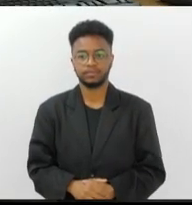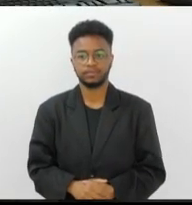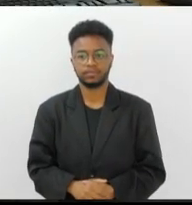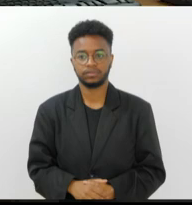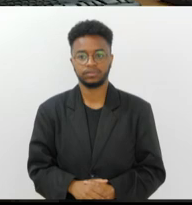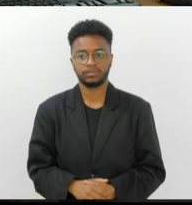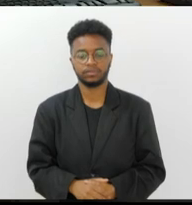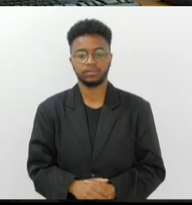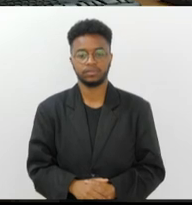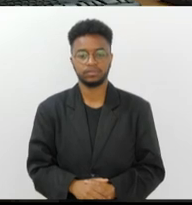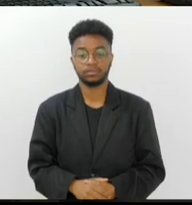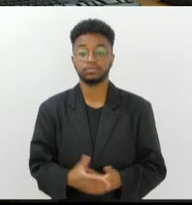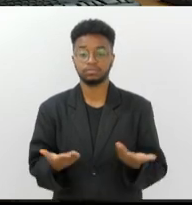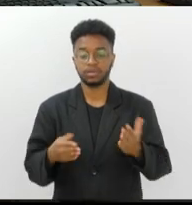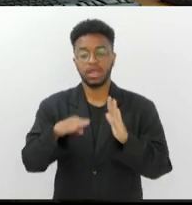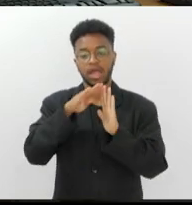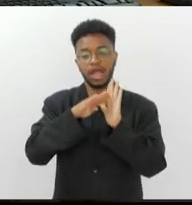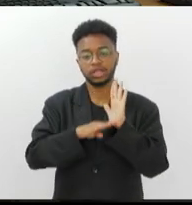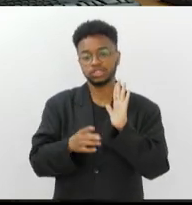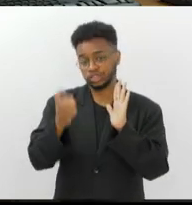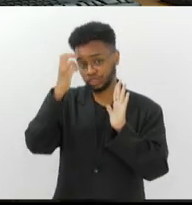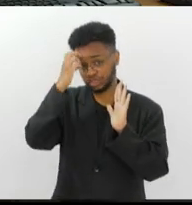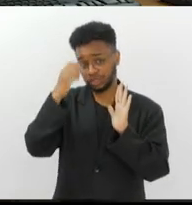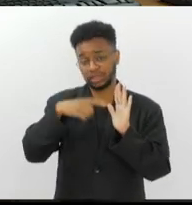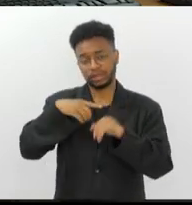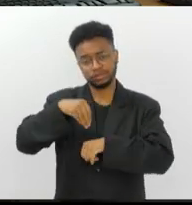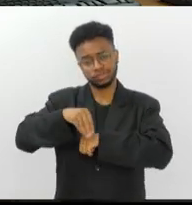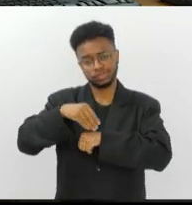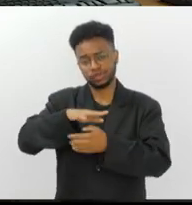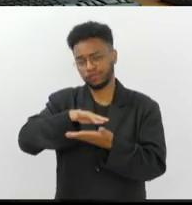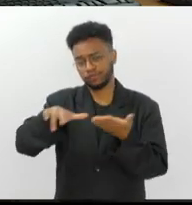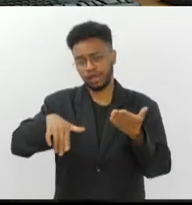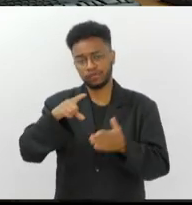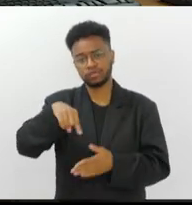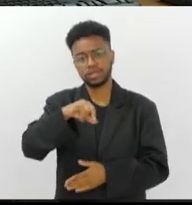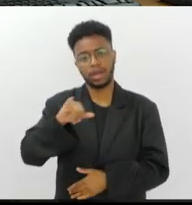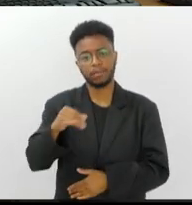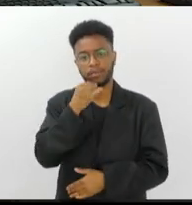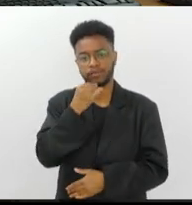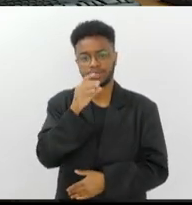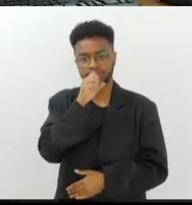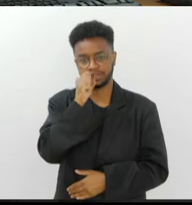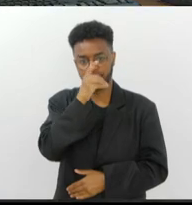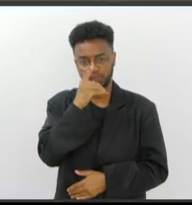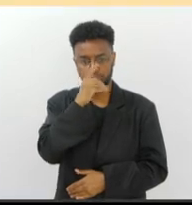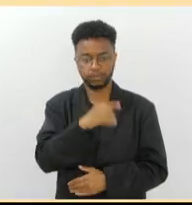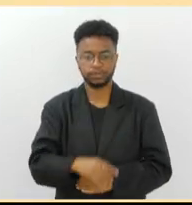E na nossa Agenda Cultural, muitas dicas para você curtir o final de semana.